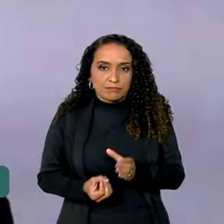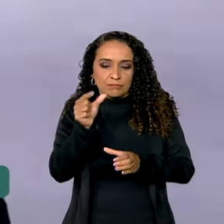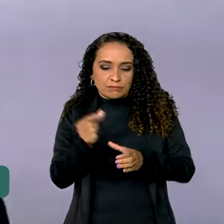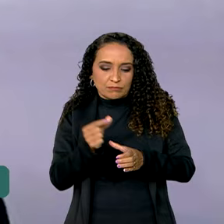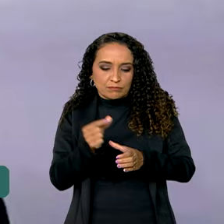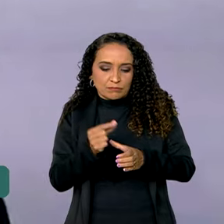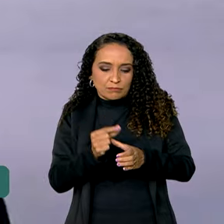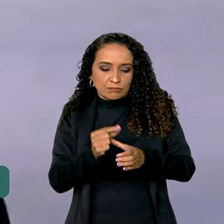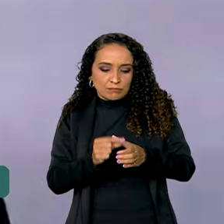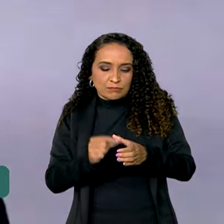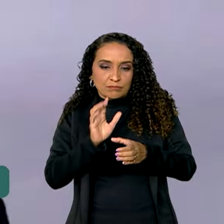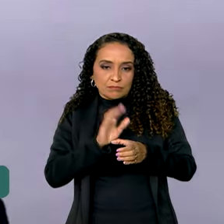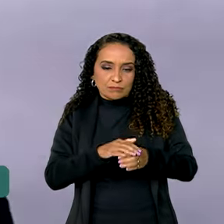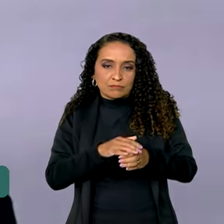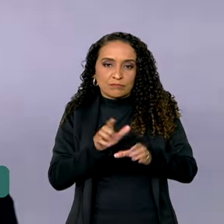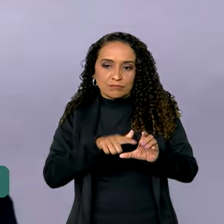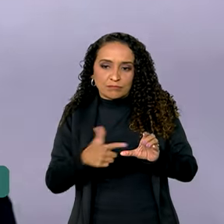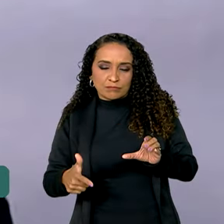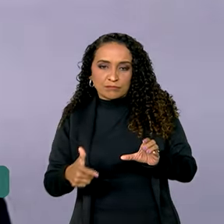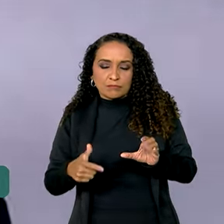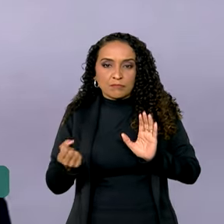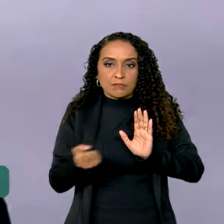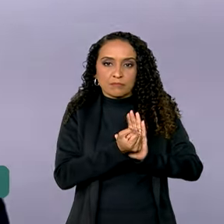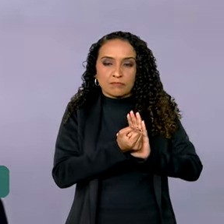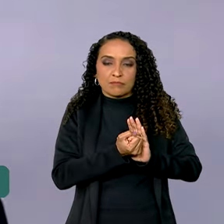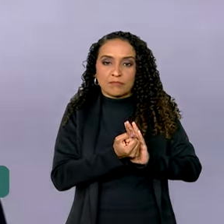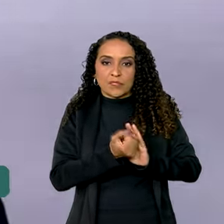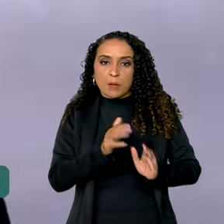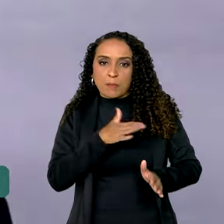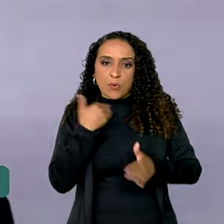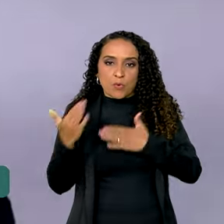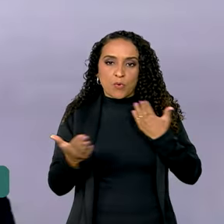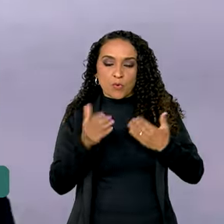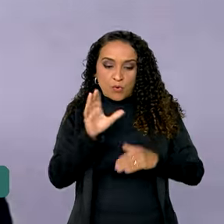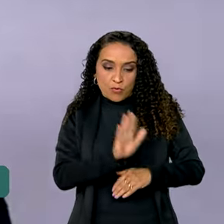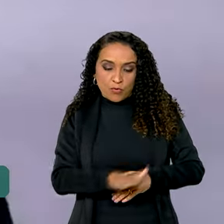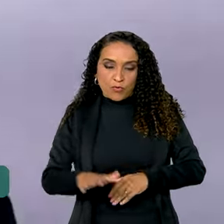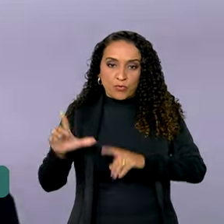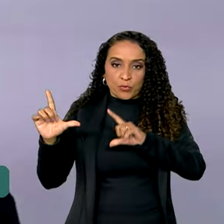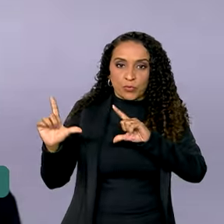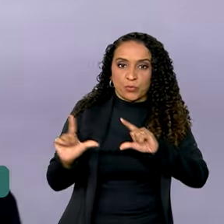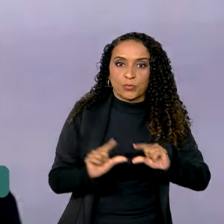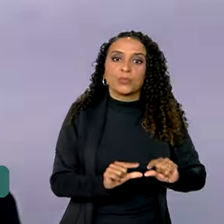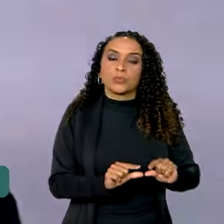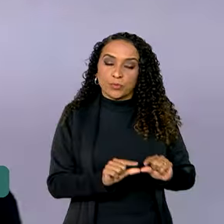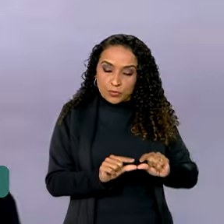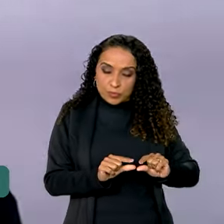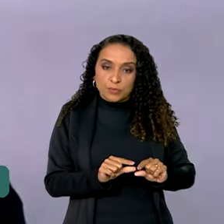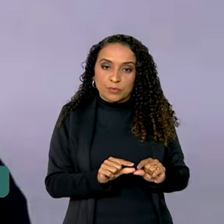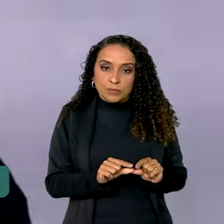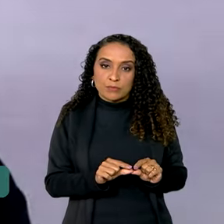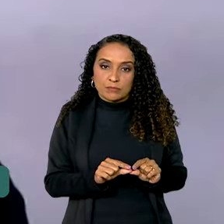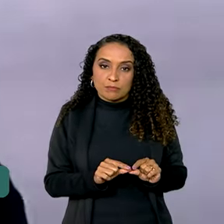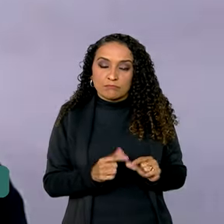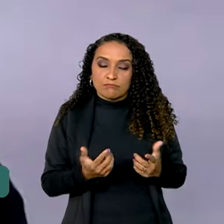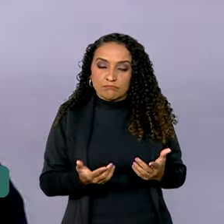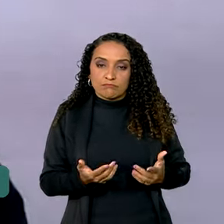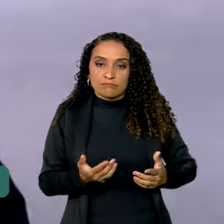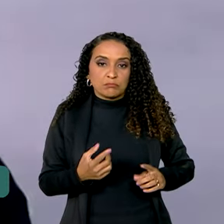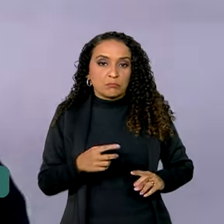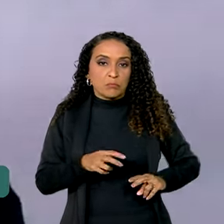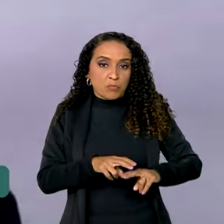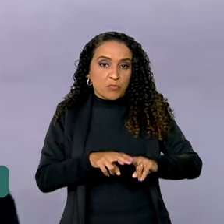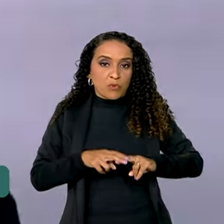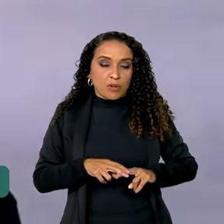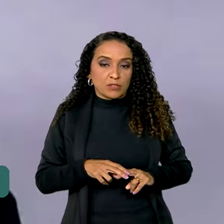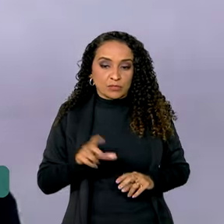redução da mortalidade infantil, da mortalidade de uma forma geral, mas especialmente da mortalidade infantil, em função